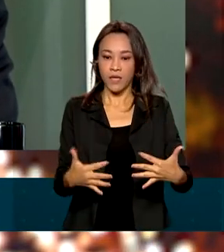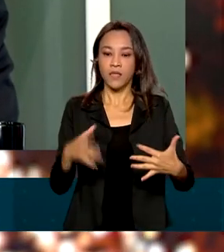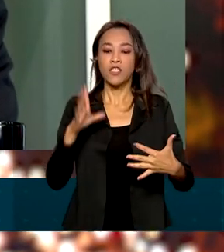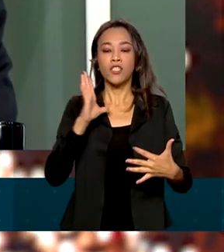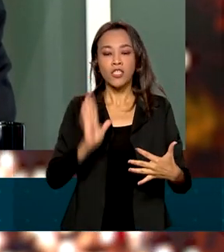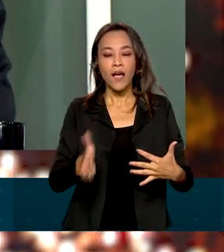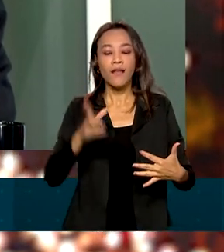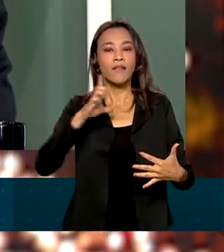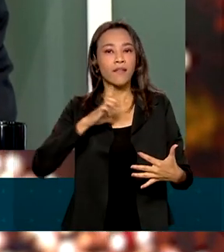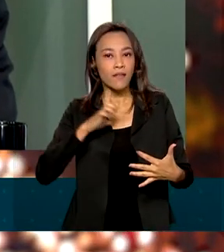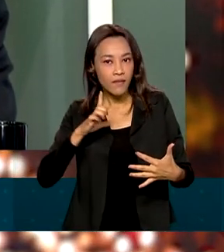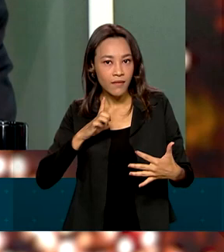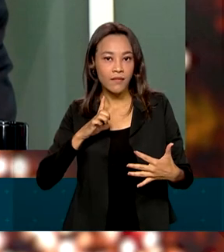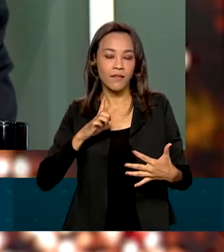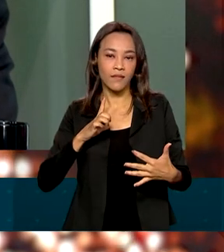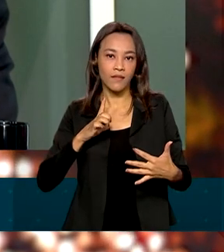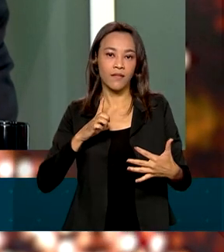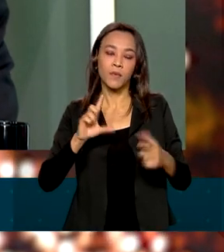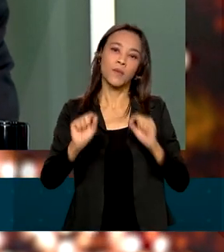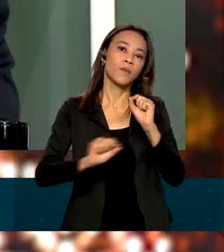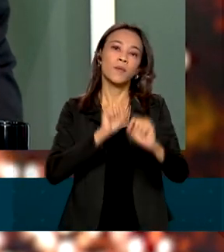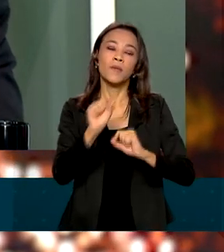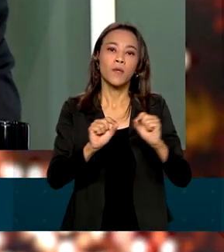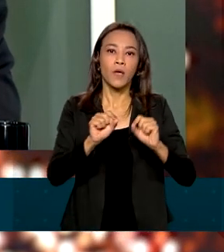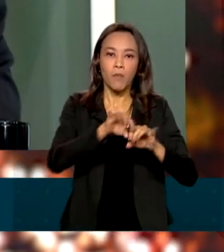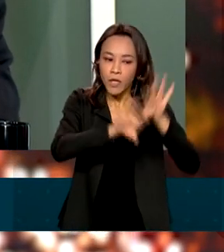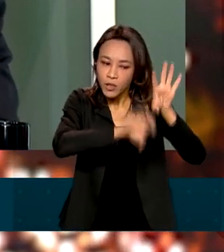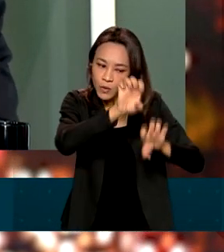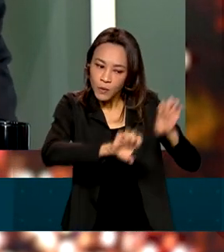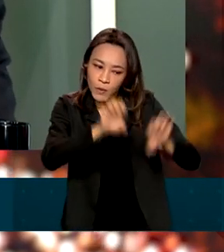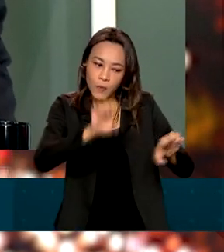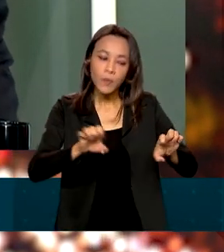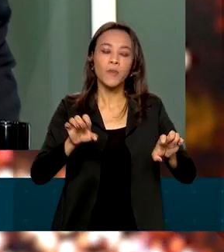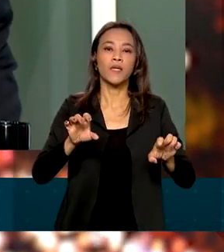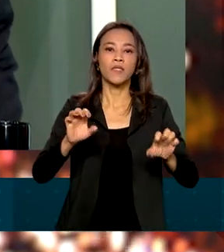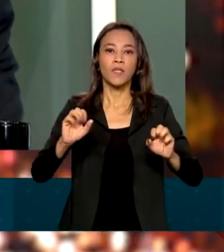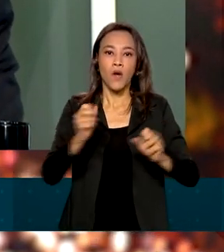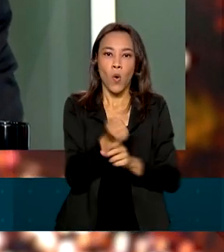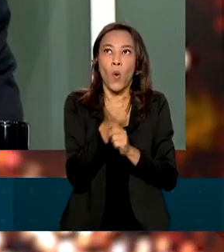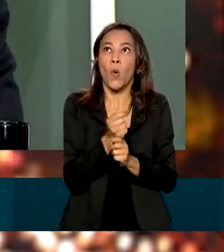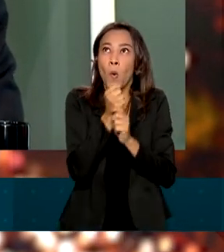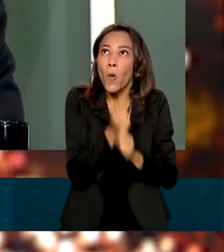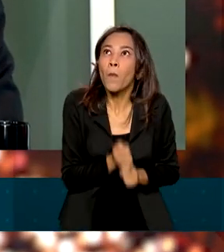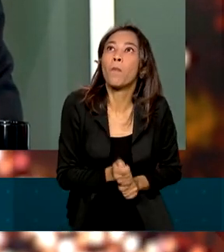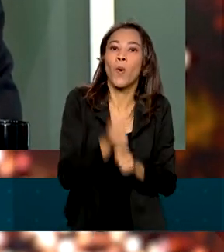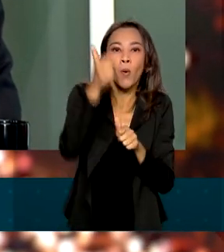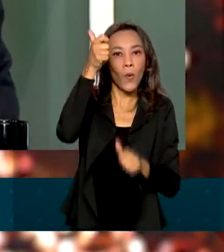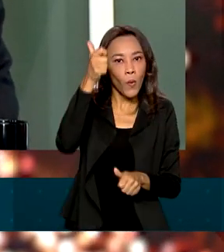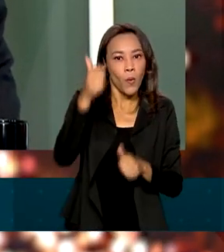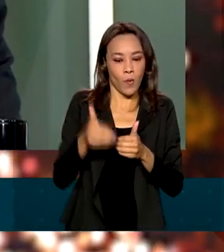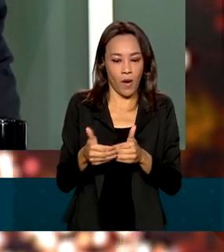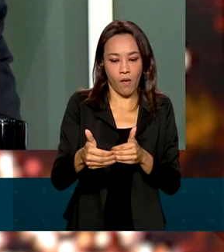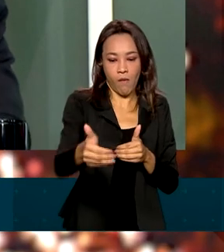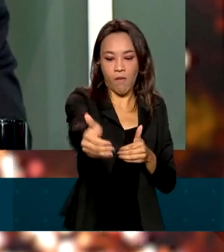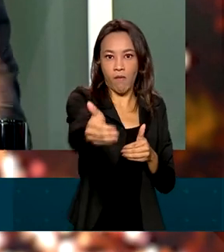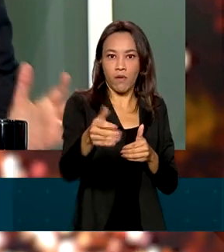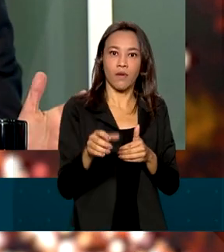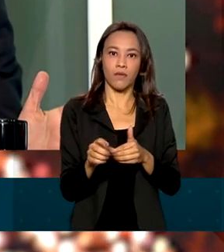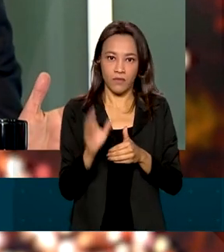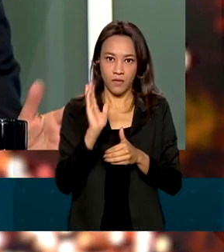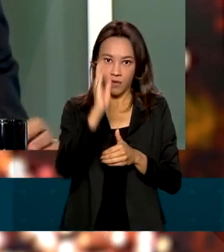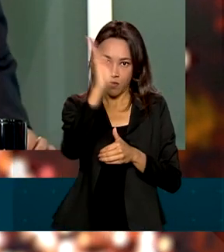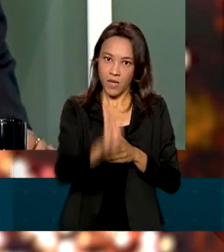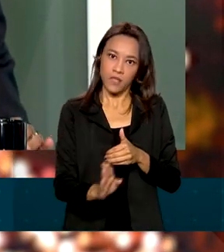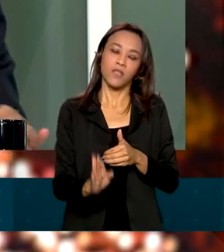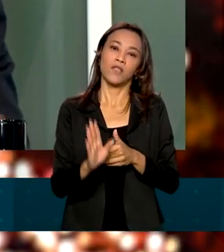depois de setembro, com os reveiões sendo marcados já, com os eventos de final do ano no